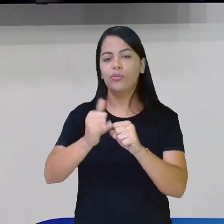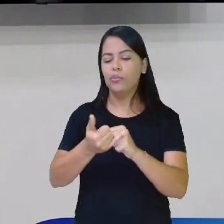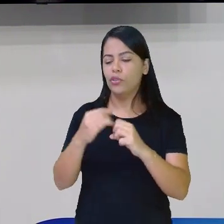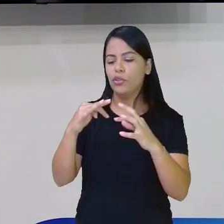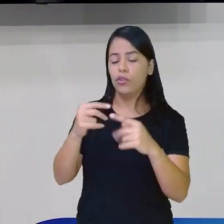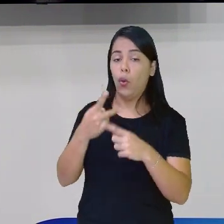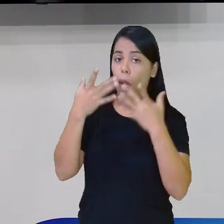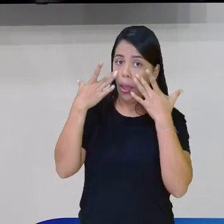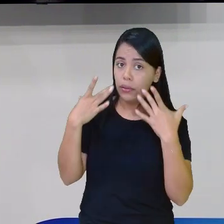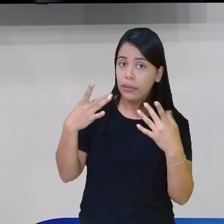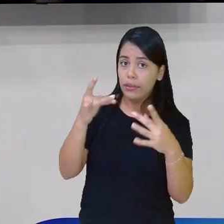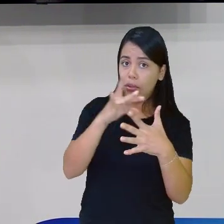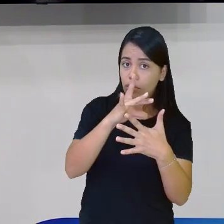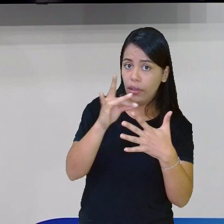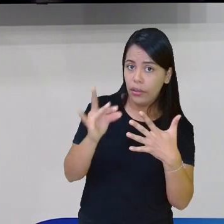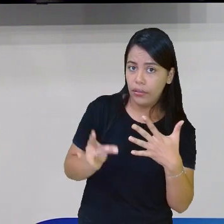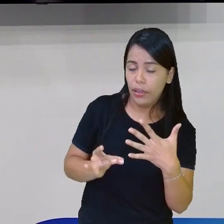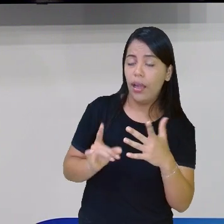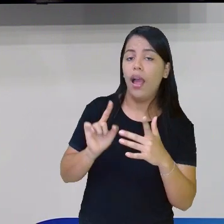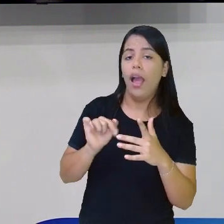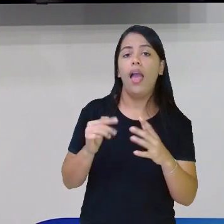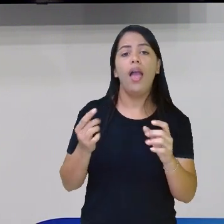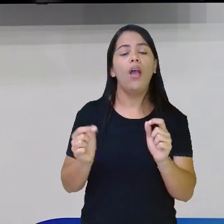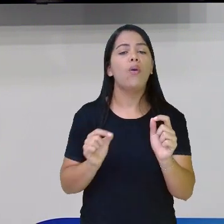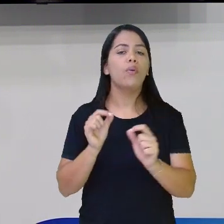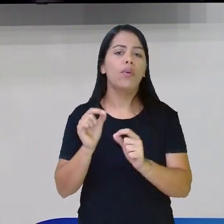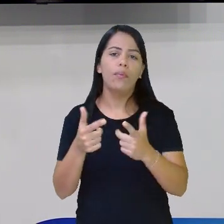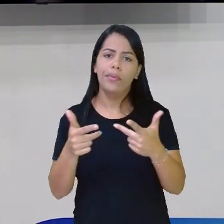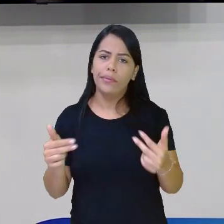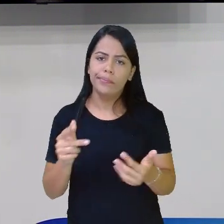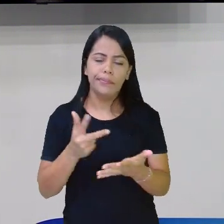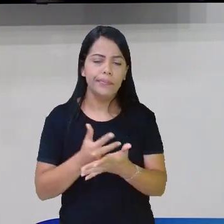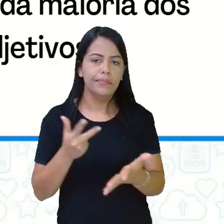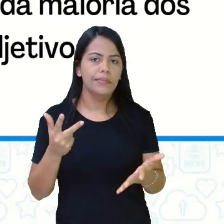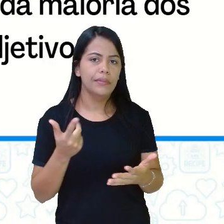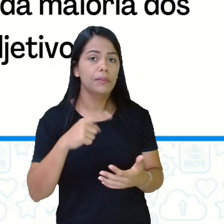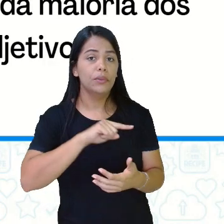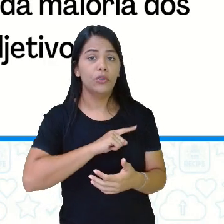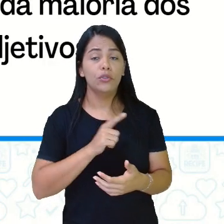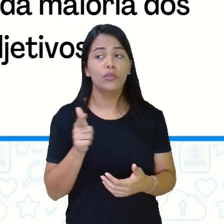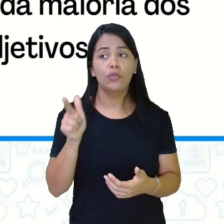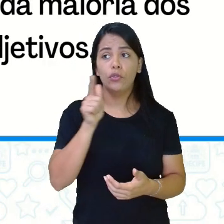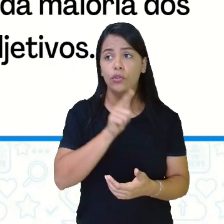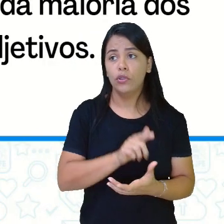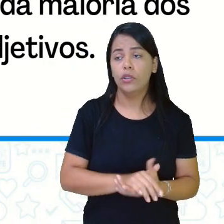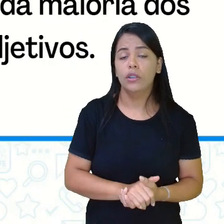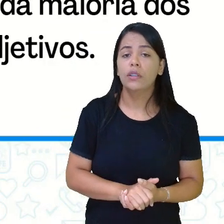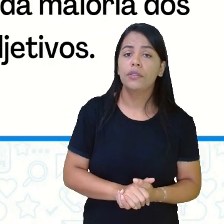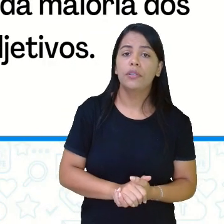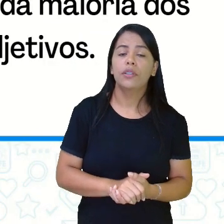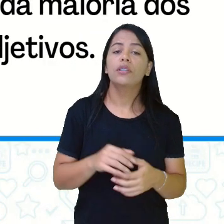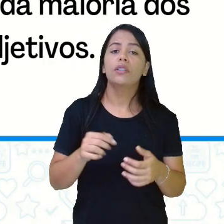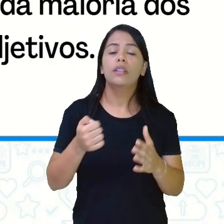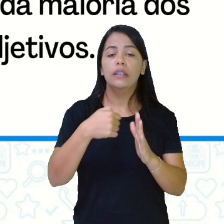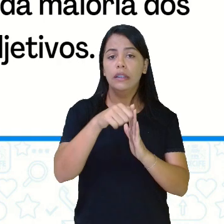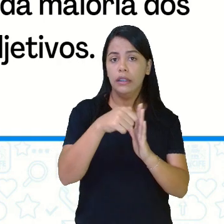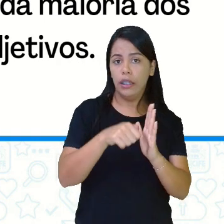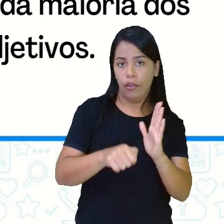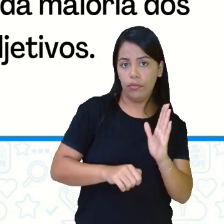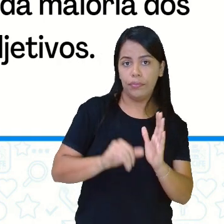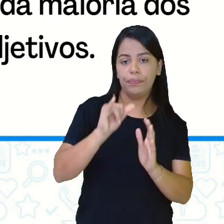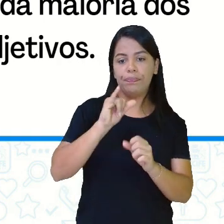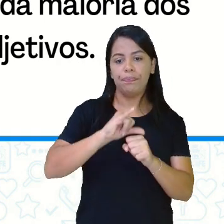atenção nesse detalhe. Essa é uma condição, tá? Para a maioria dos adjetivos. Ele pode ser